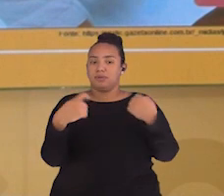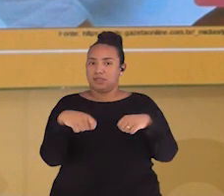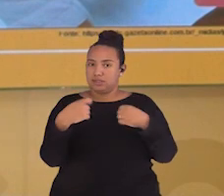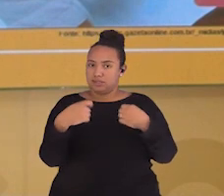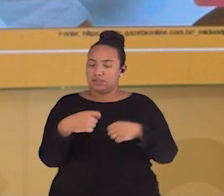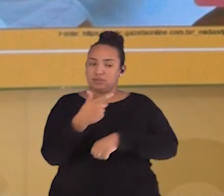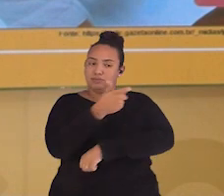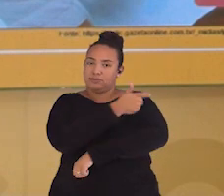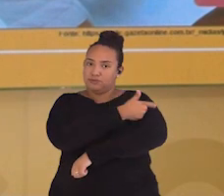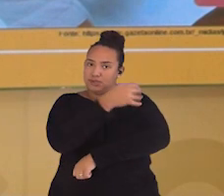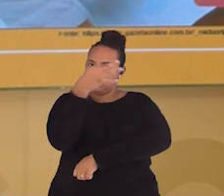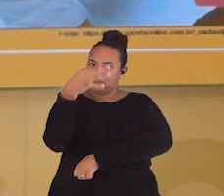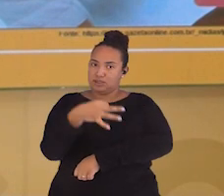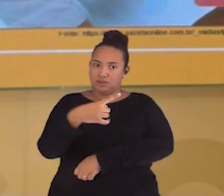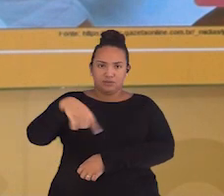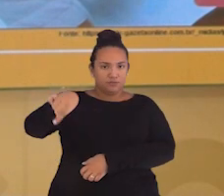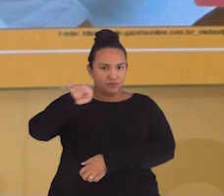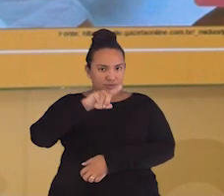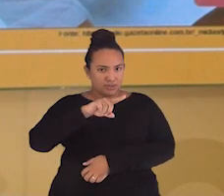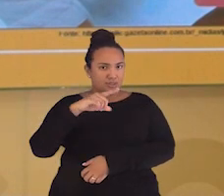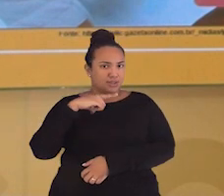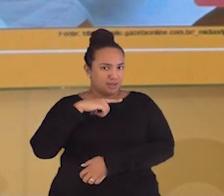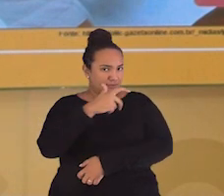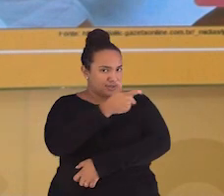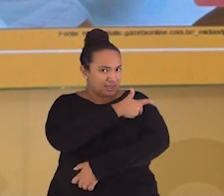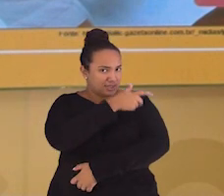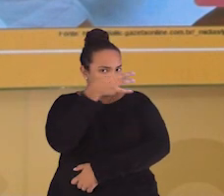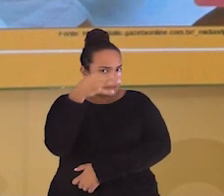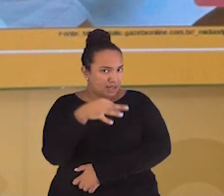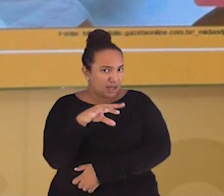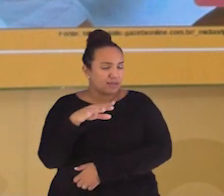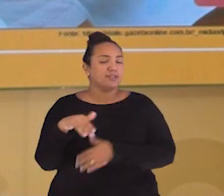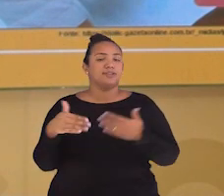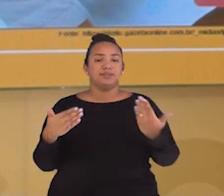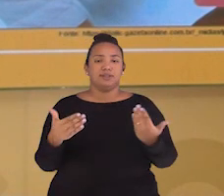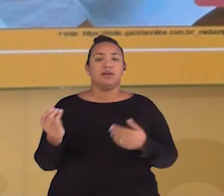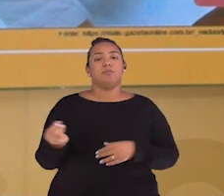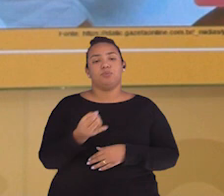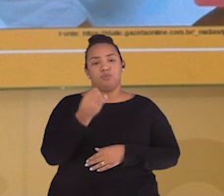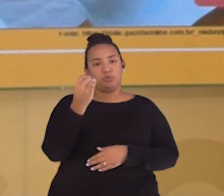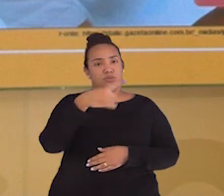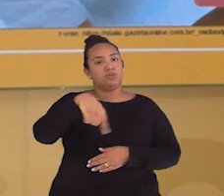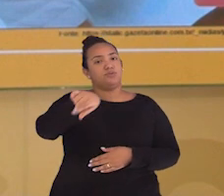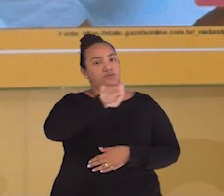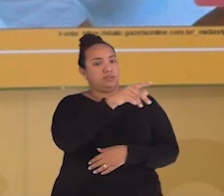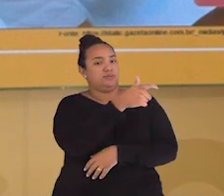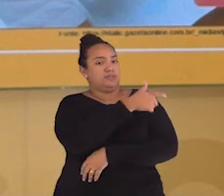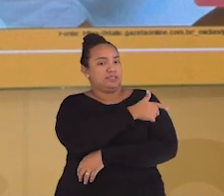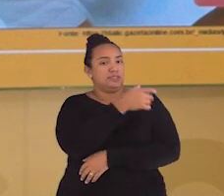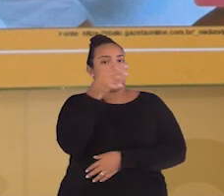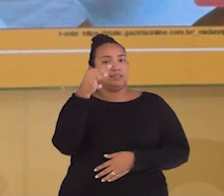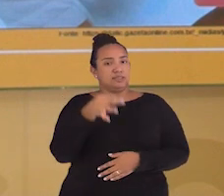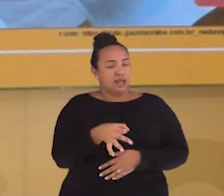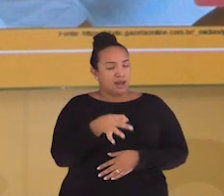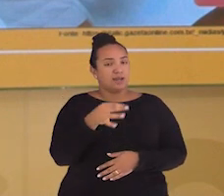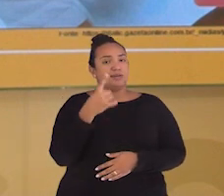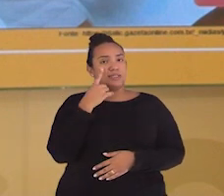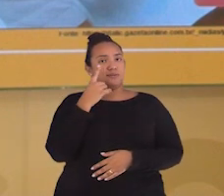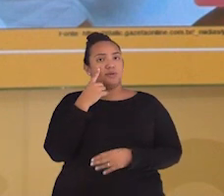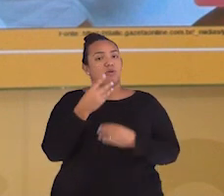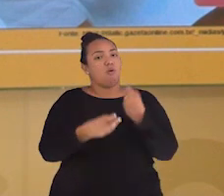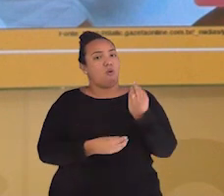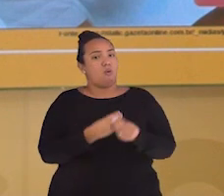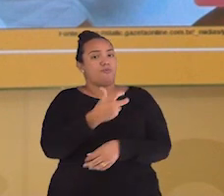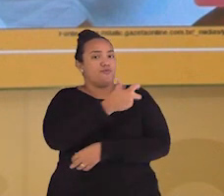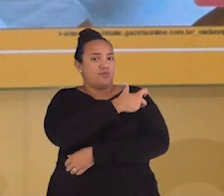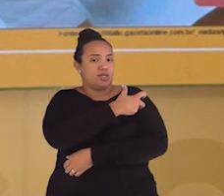E você, tem o seu cartão de vacinação em dia? Se não, é muito importante estar com ele e conferir como